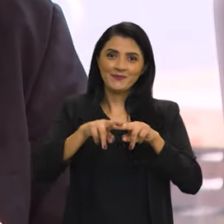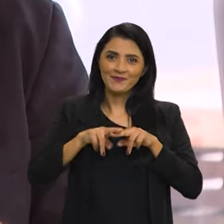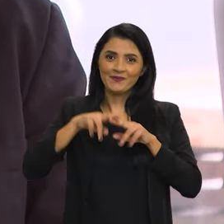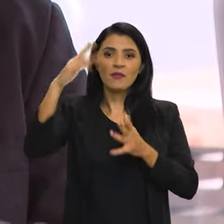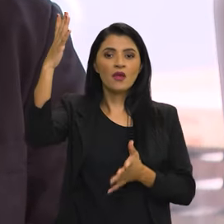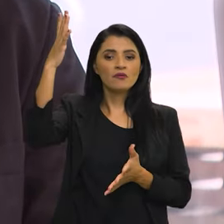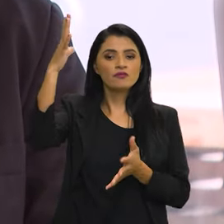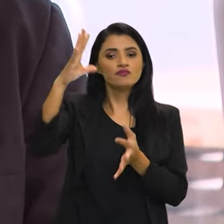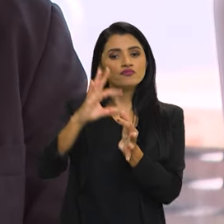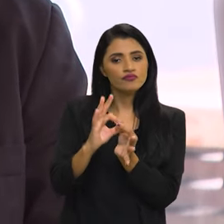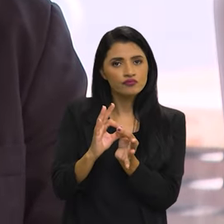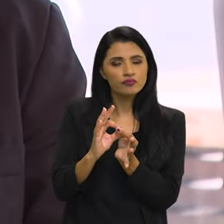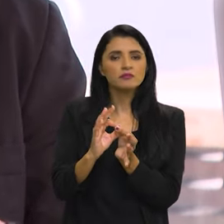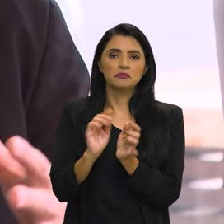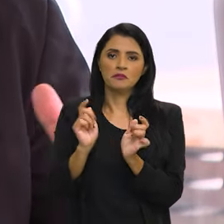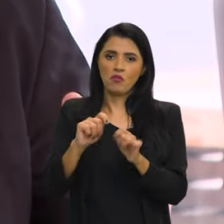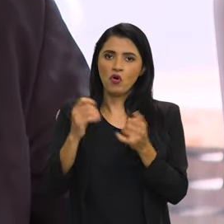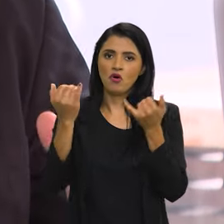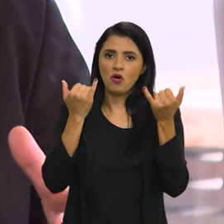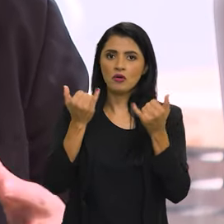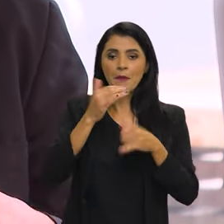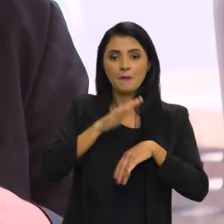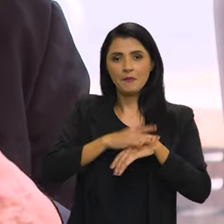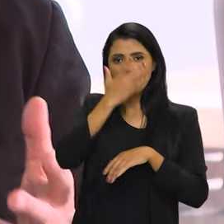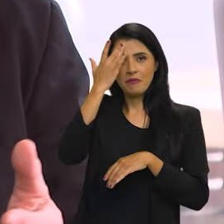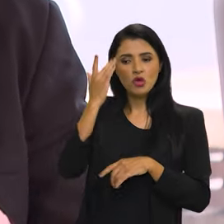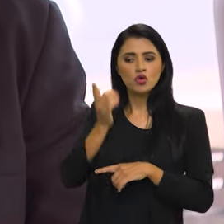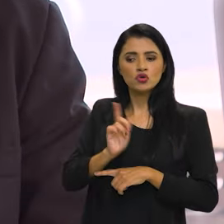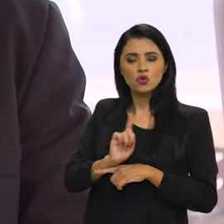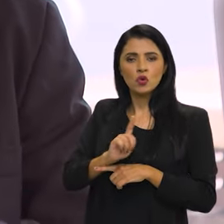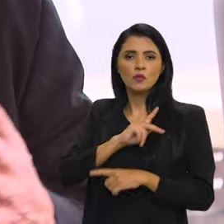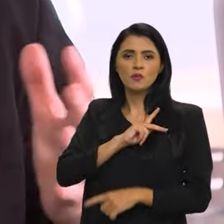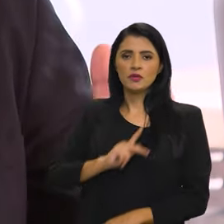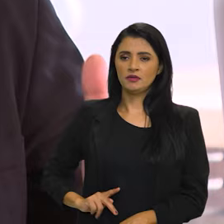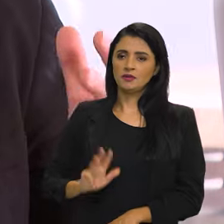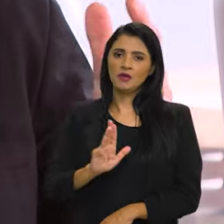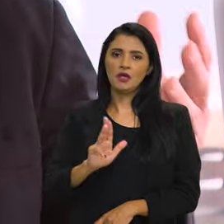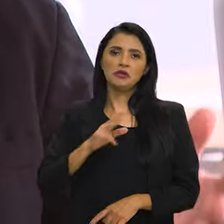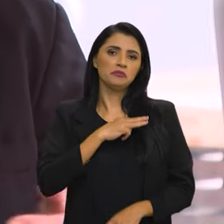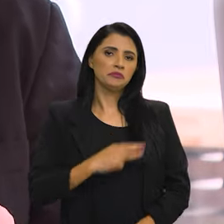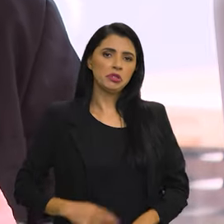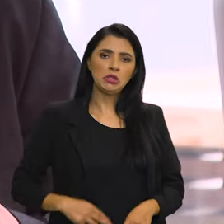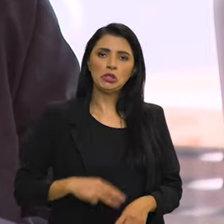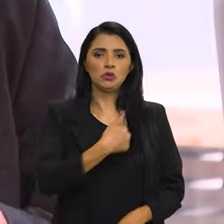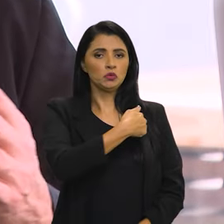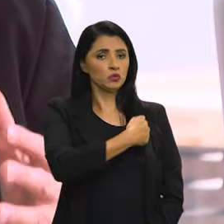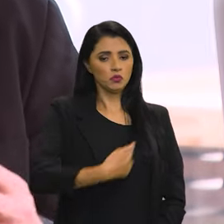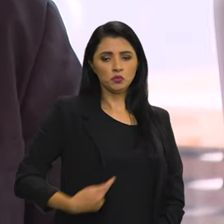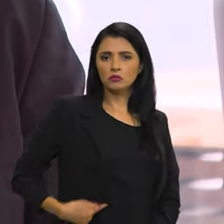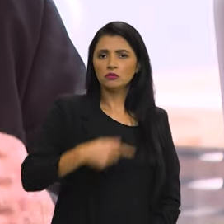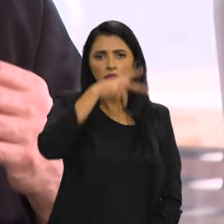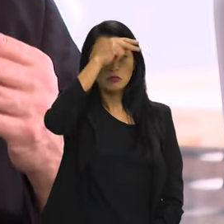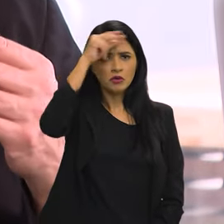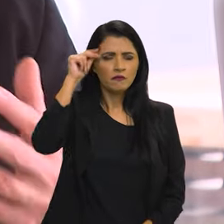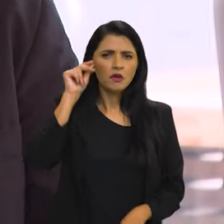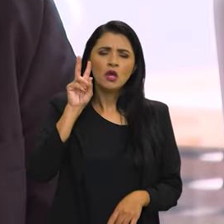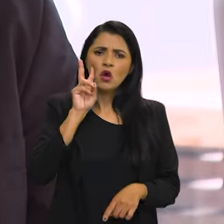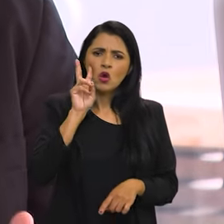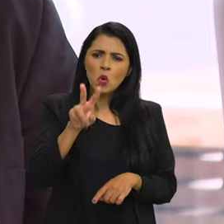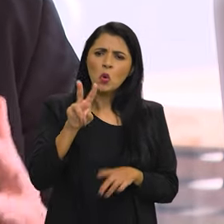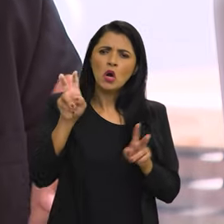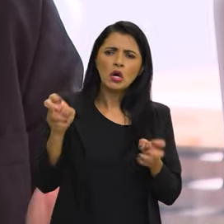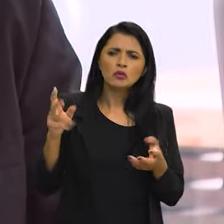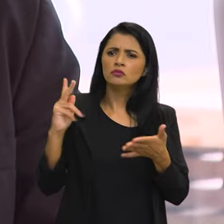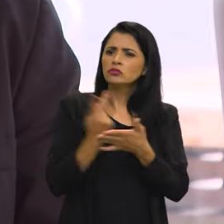é de integrá-los de tal forma que permita o gestor público, o presidente da República, o ministro, governador, o prefeito, quando ele se